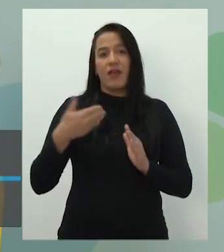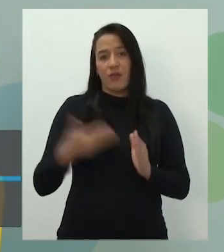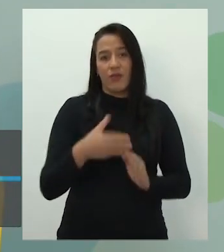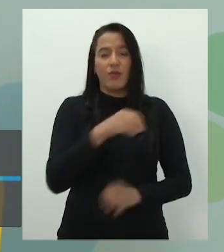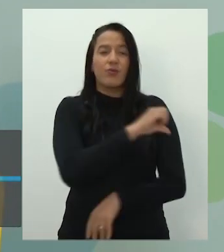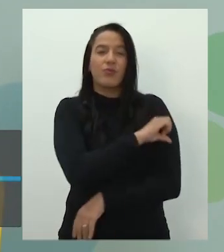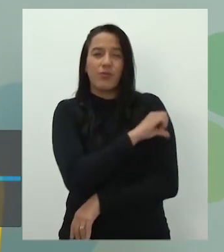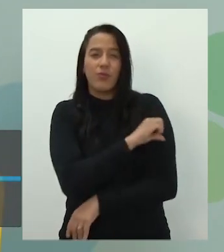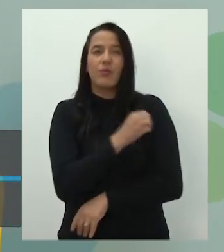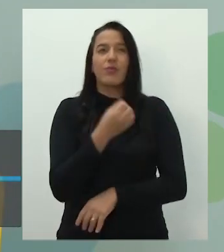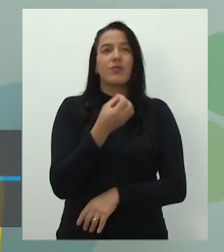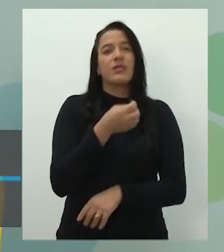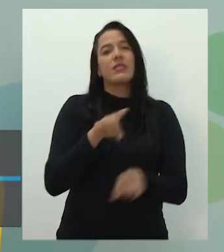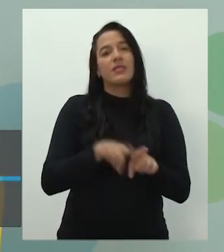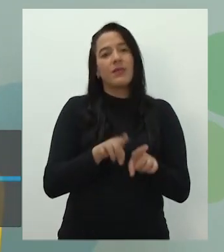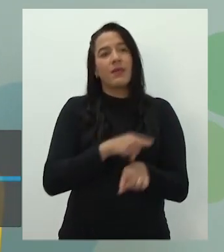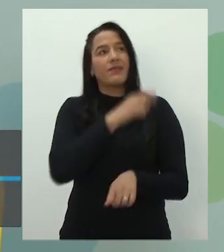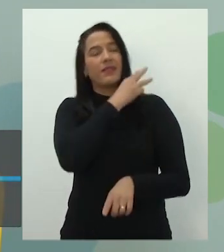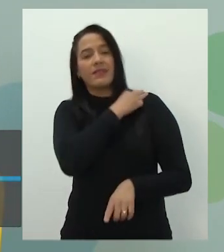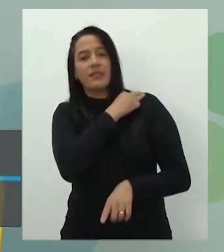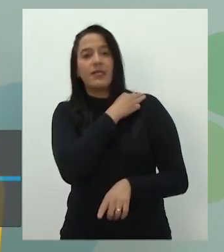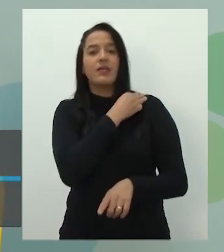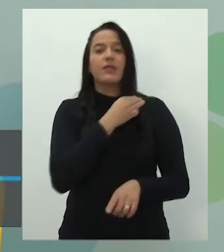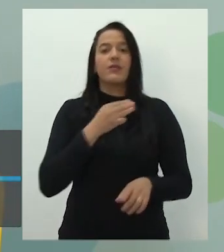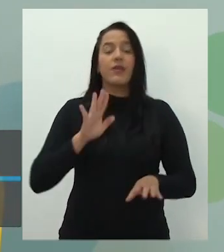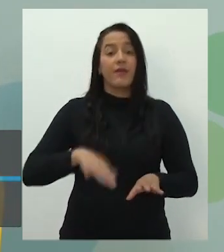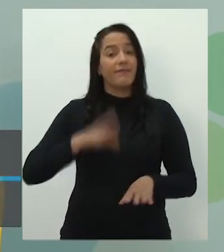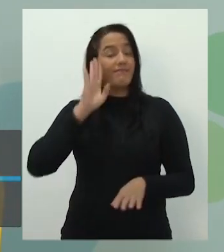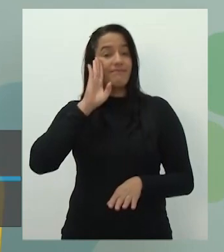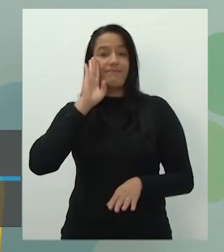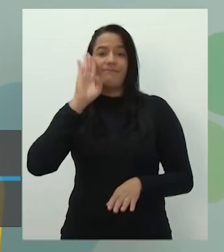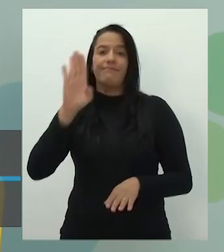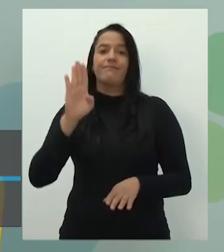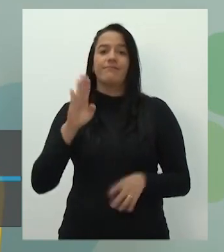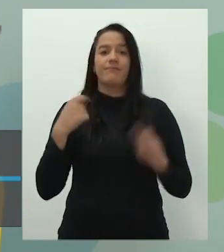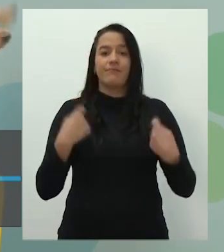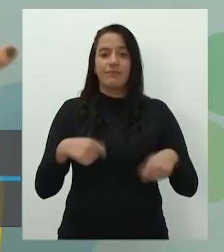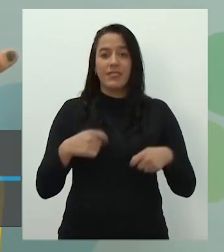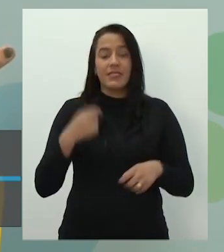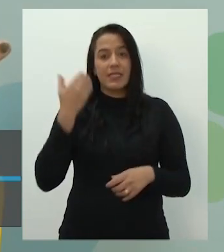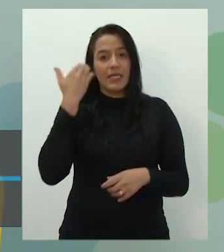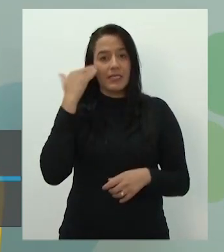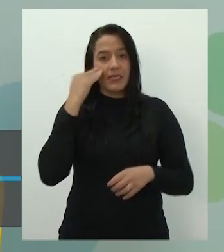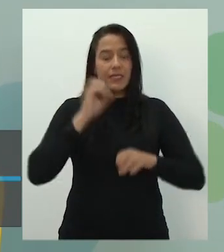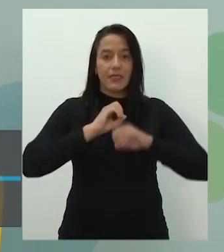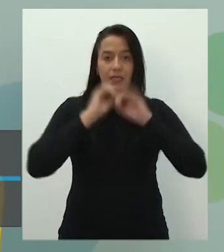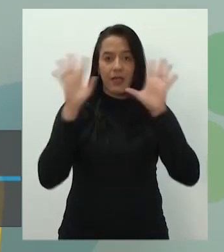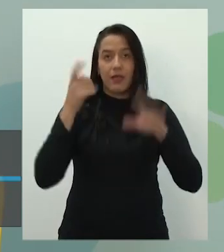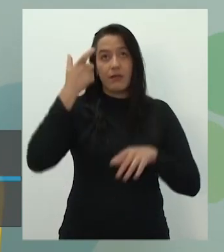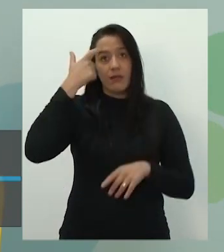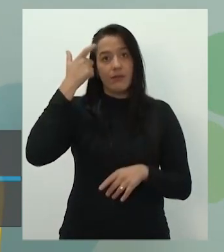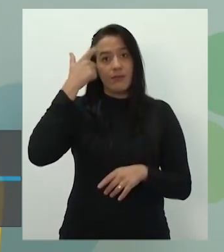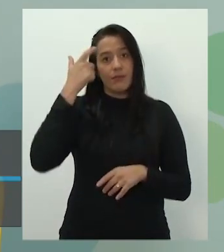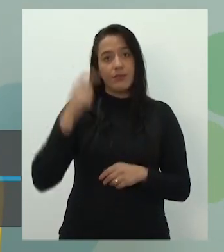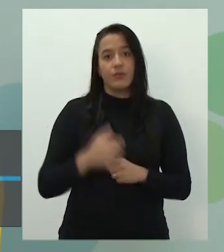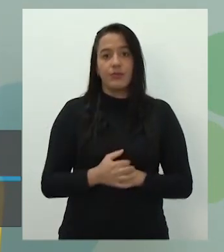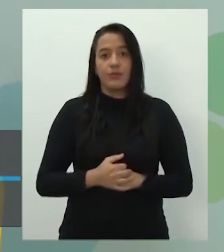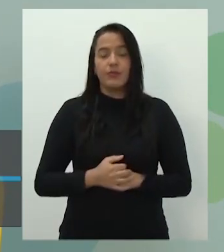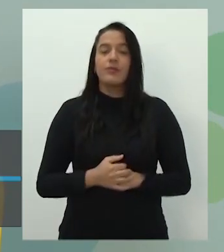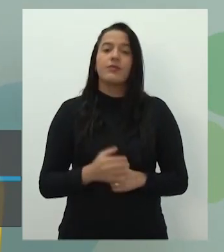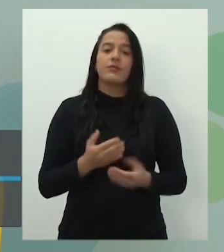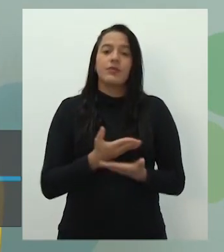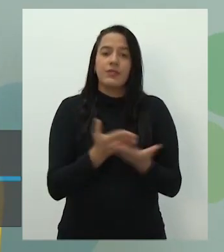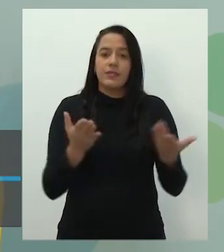nono ano, terceiro ano do ensino médio, eu acho que é fundamental que o aluno já tenha isso bem claro em mente. Vocês precisam entender